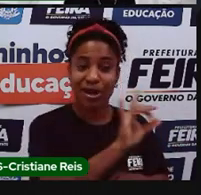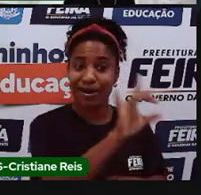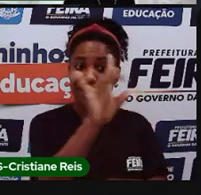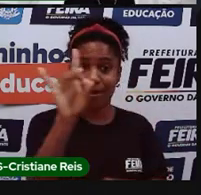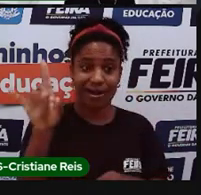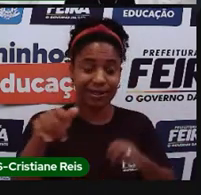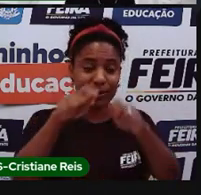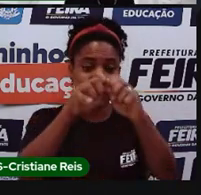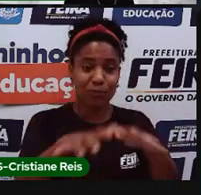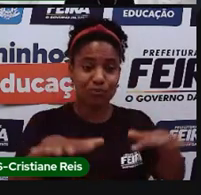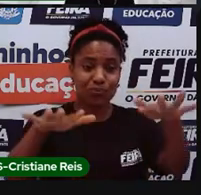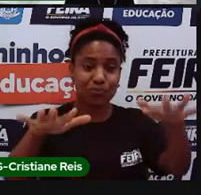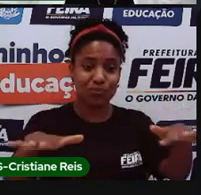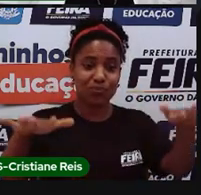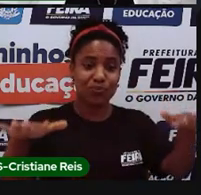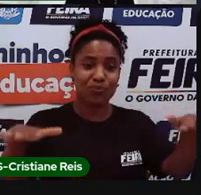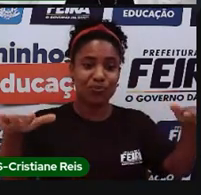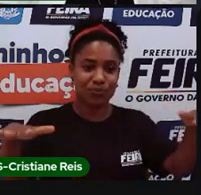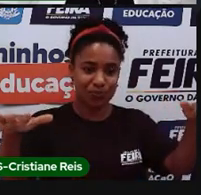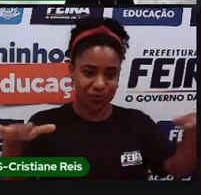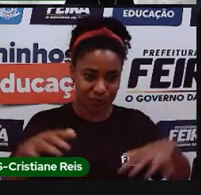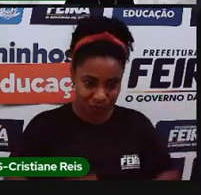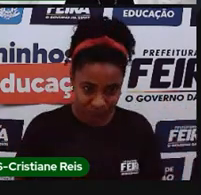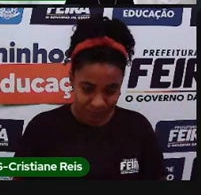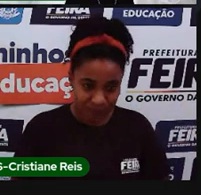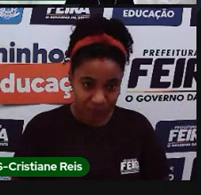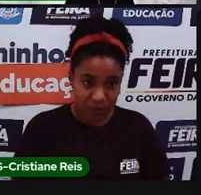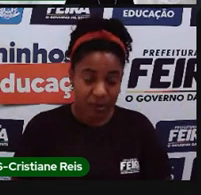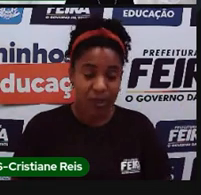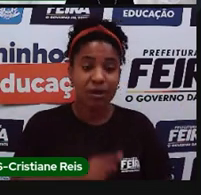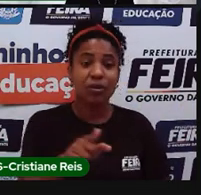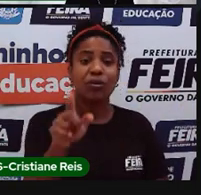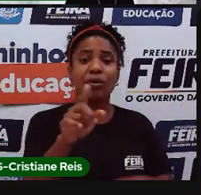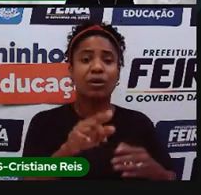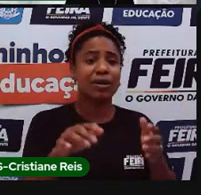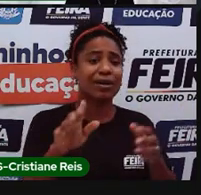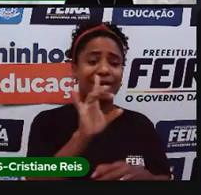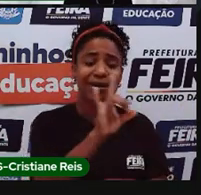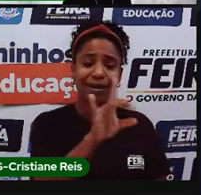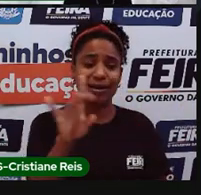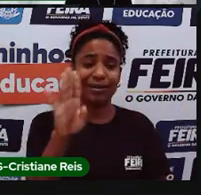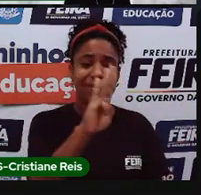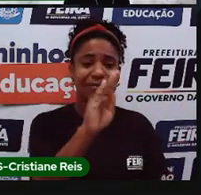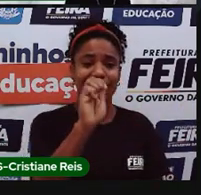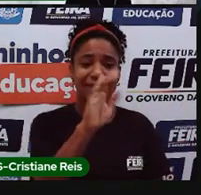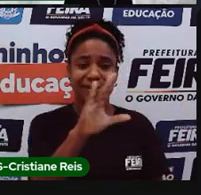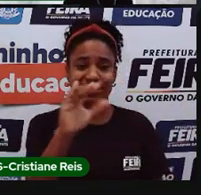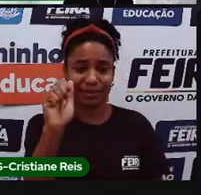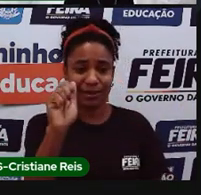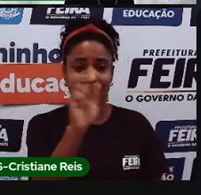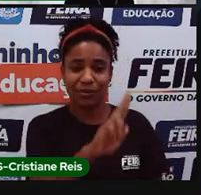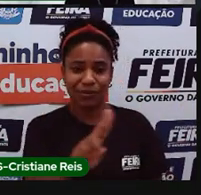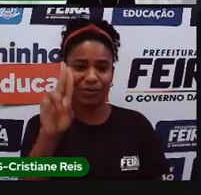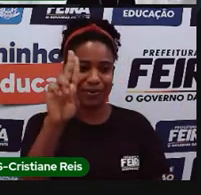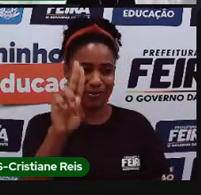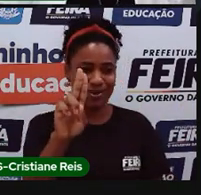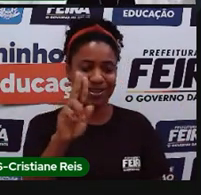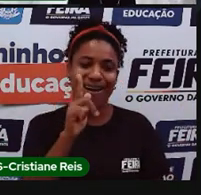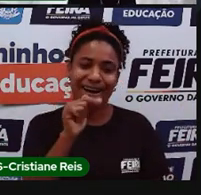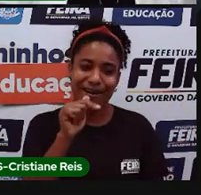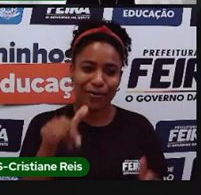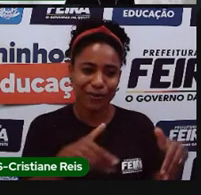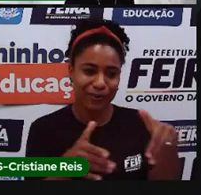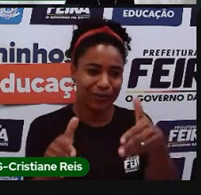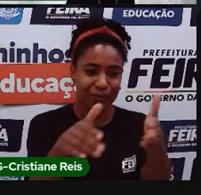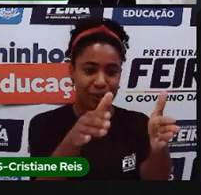E, normalmente, né, vocês vão perceber que o nome das bacias levam também o nome dos rios principais. Mas a gente tem uma série de